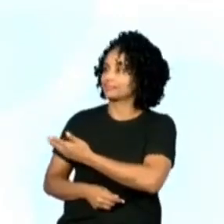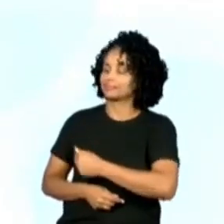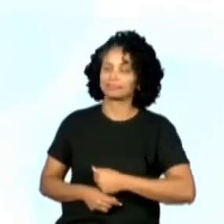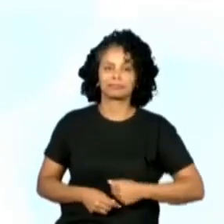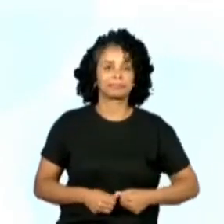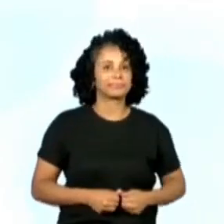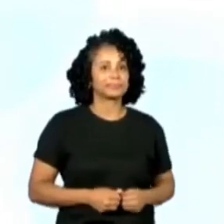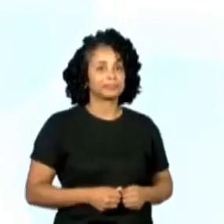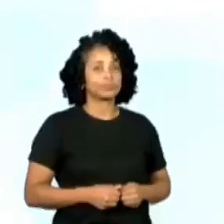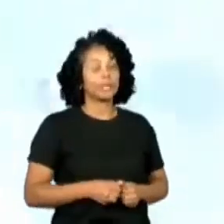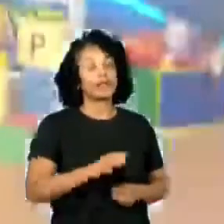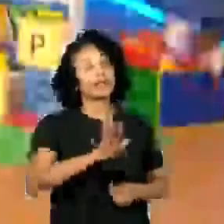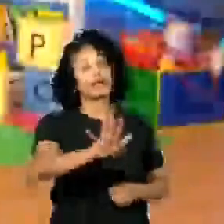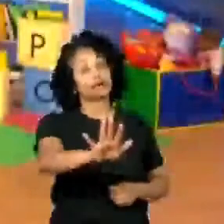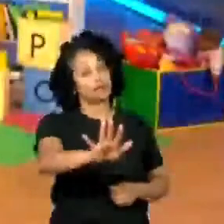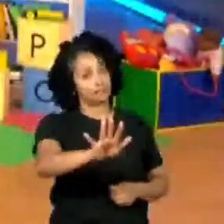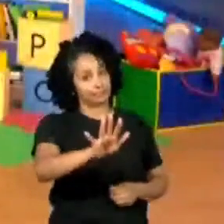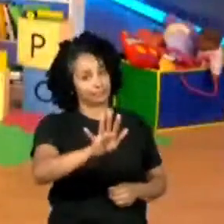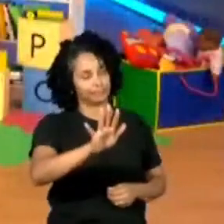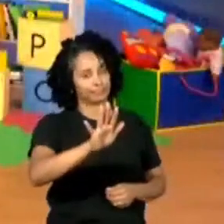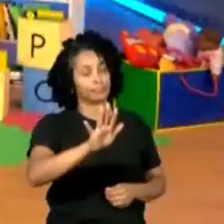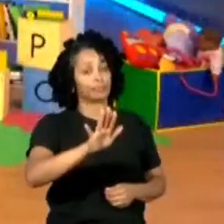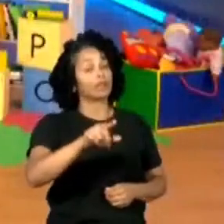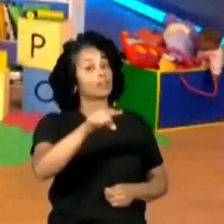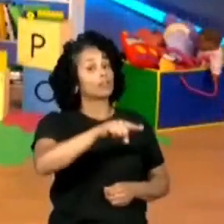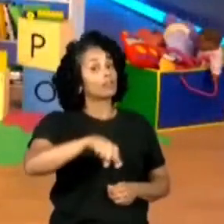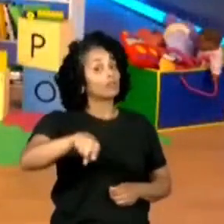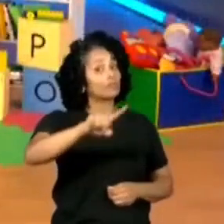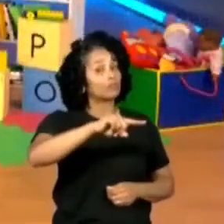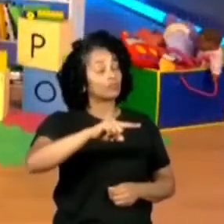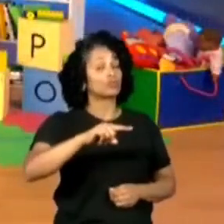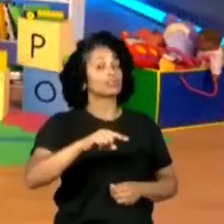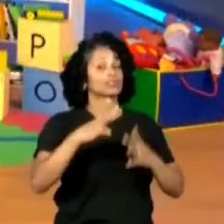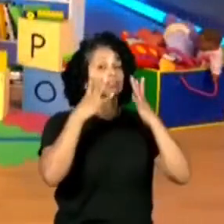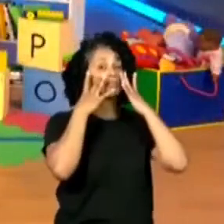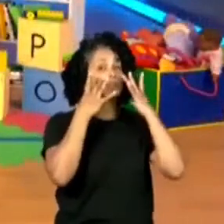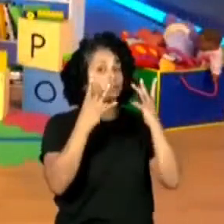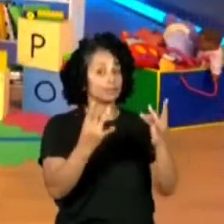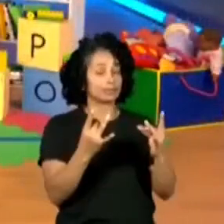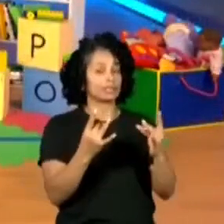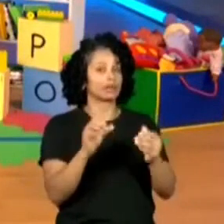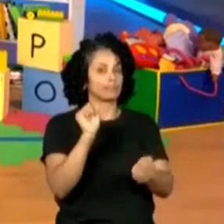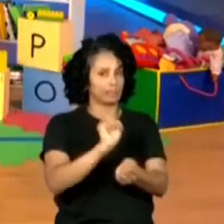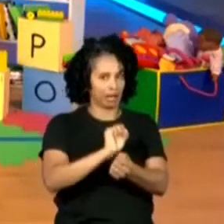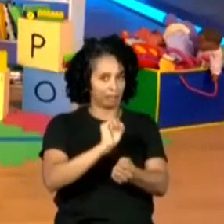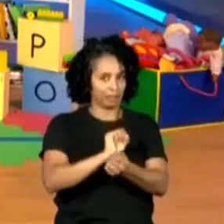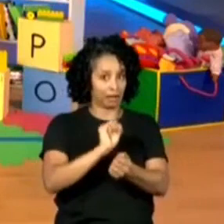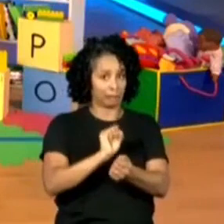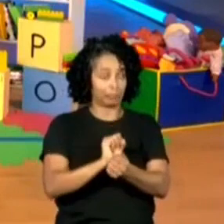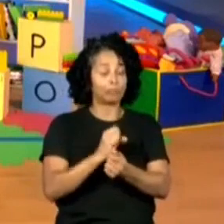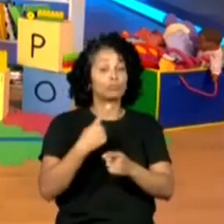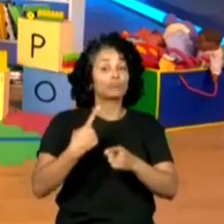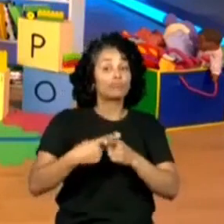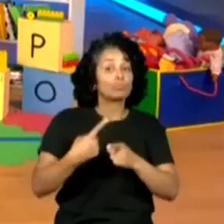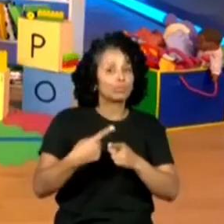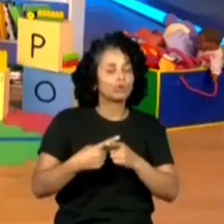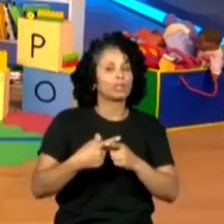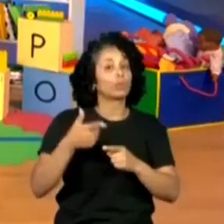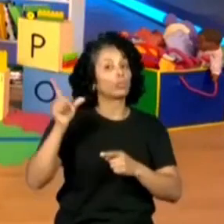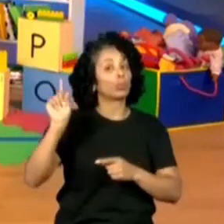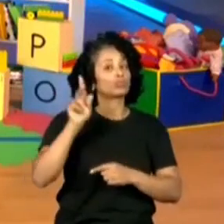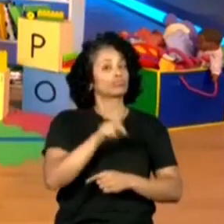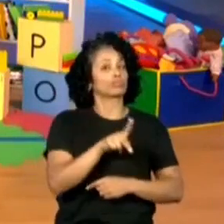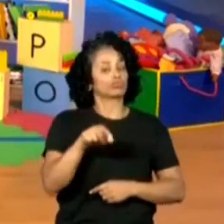Ah, pessoal. Ó, seguinte, pessoal. Fiquem por aí, que logo, logo a gente vai ter mais professores do CMSP